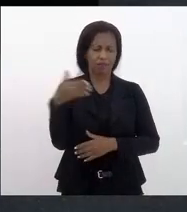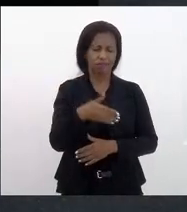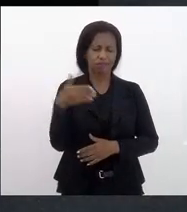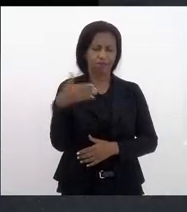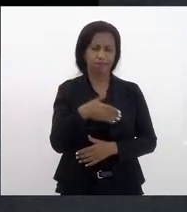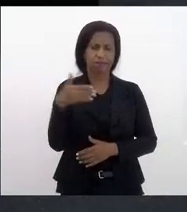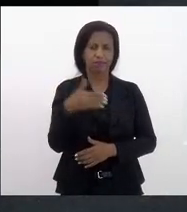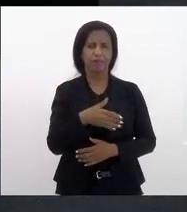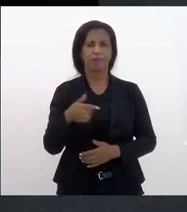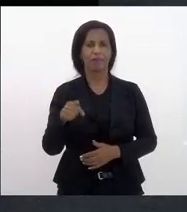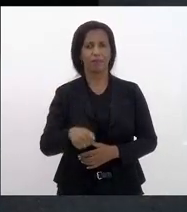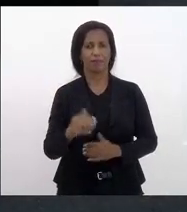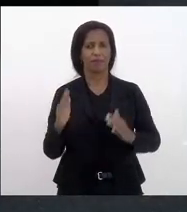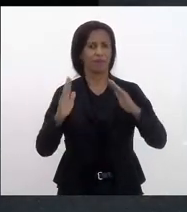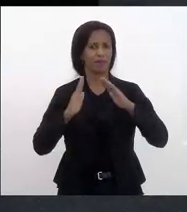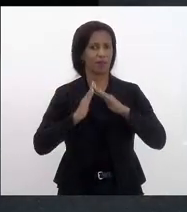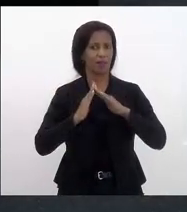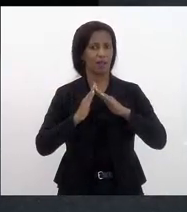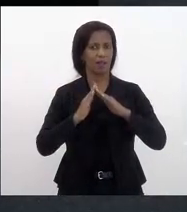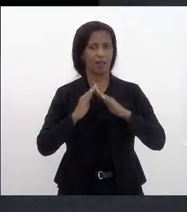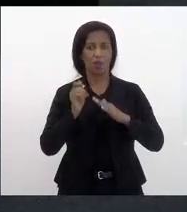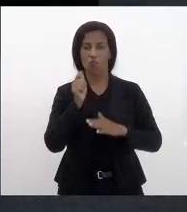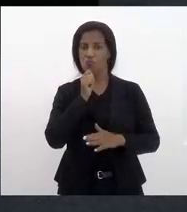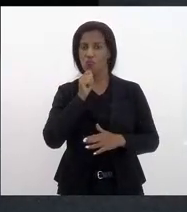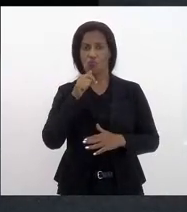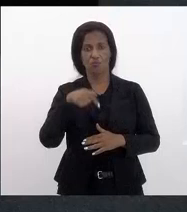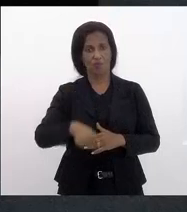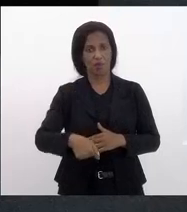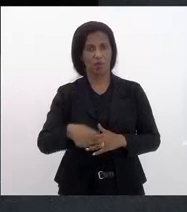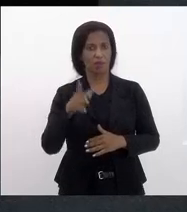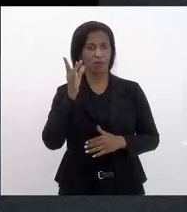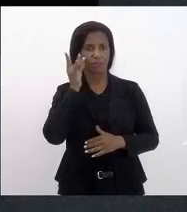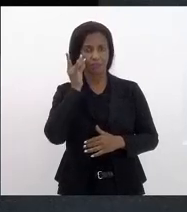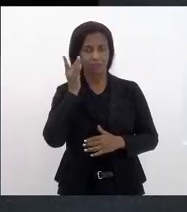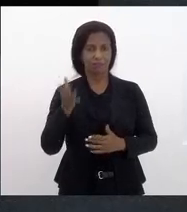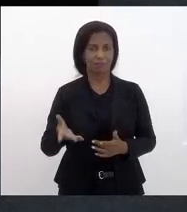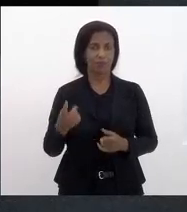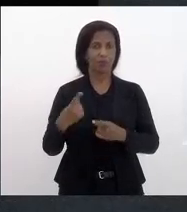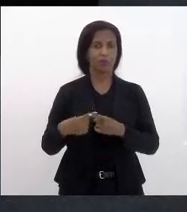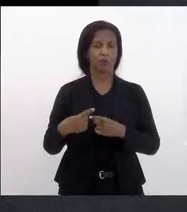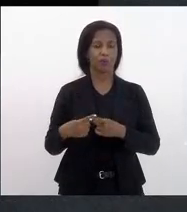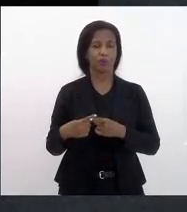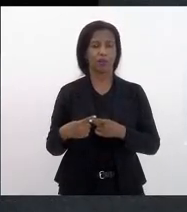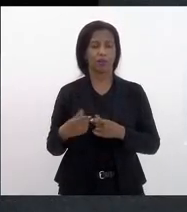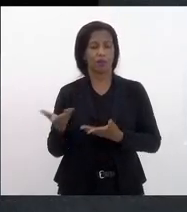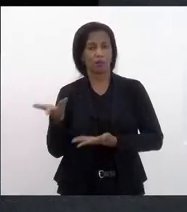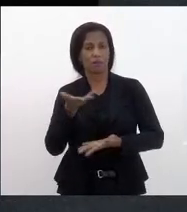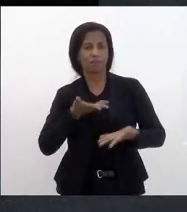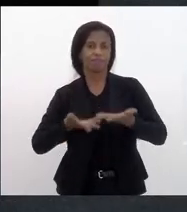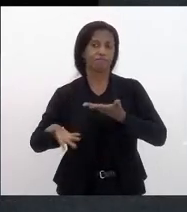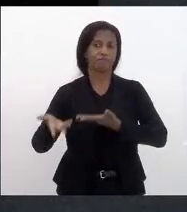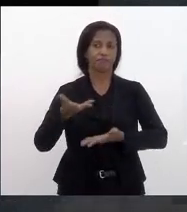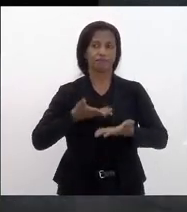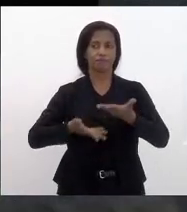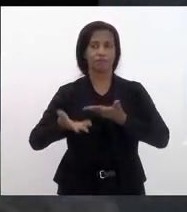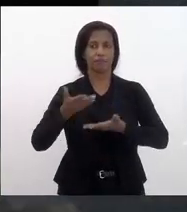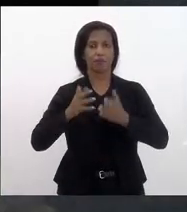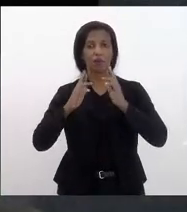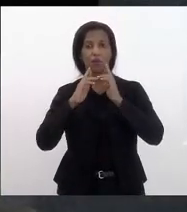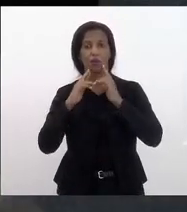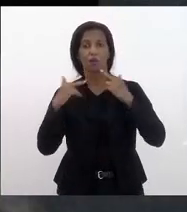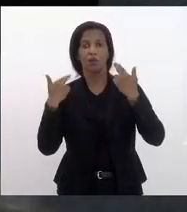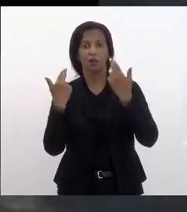Casa, não se encontra nesse momento em plenário porque está participando de uma